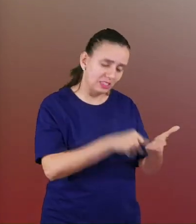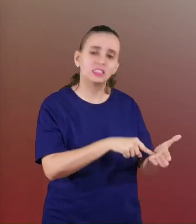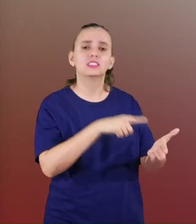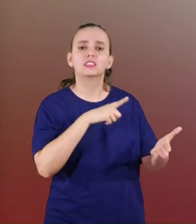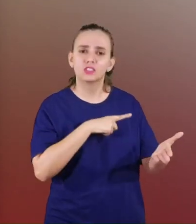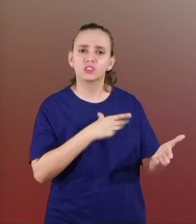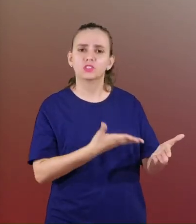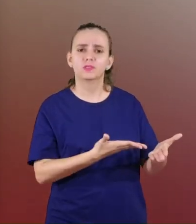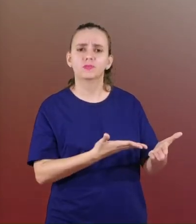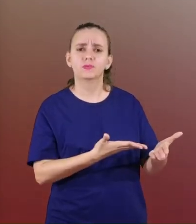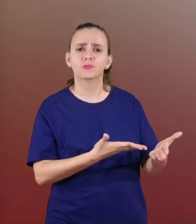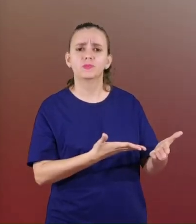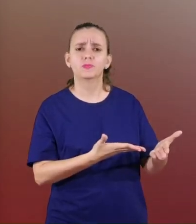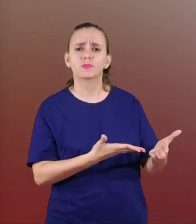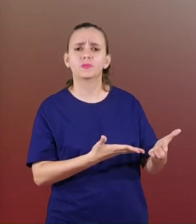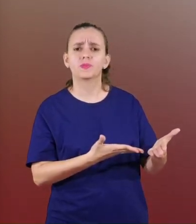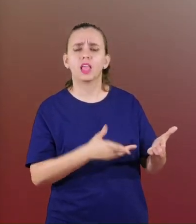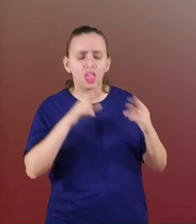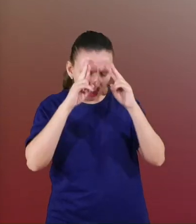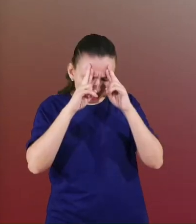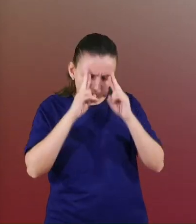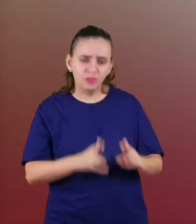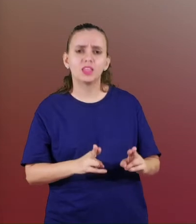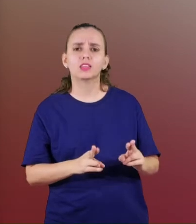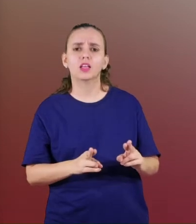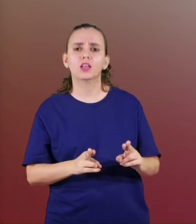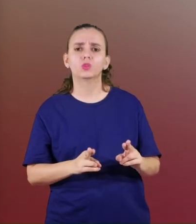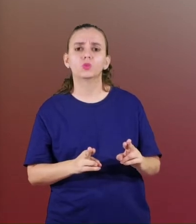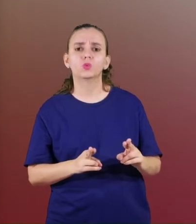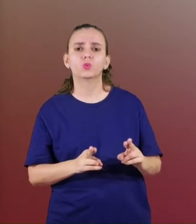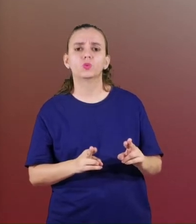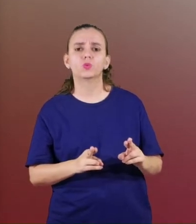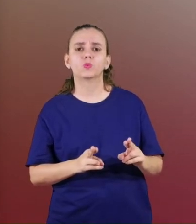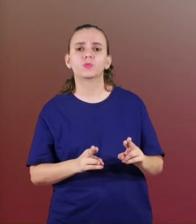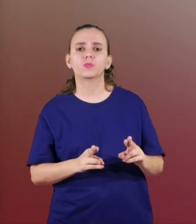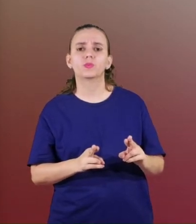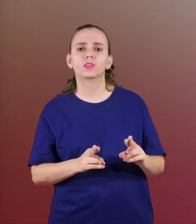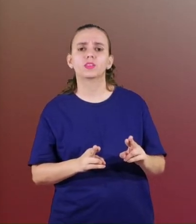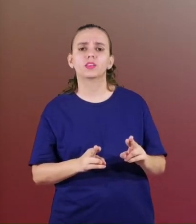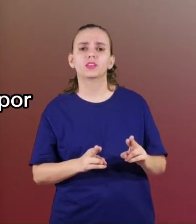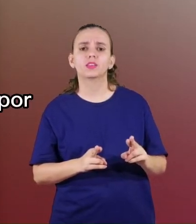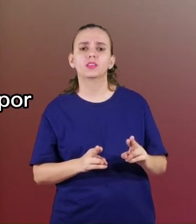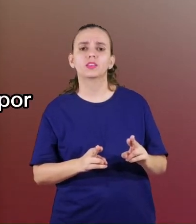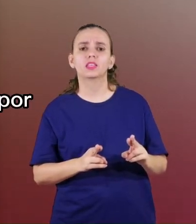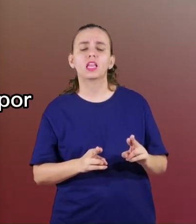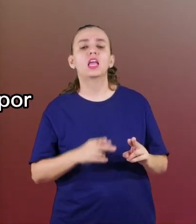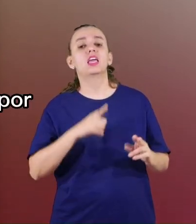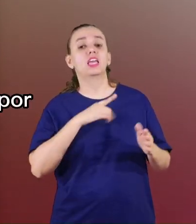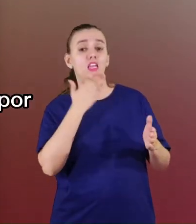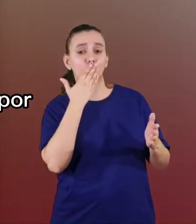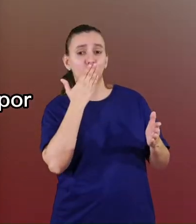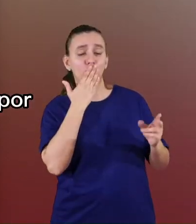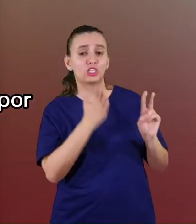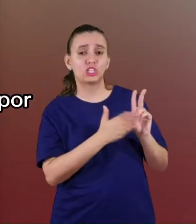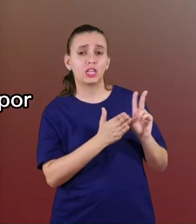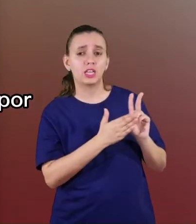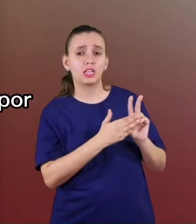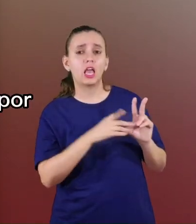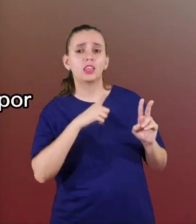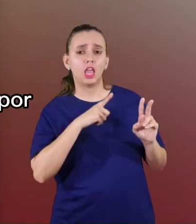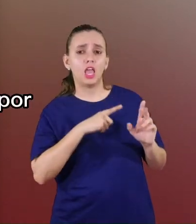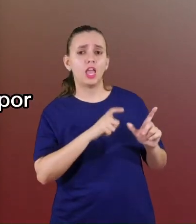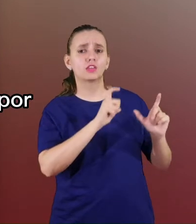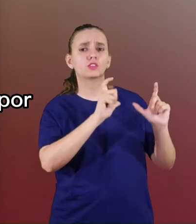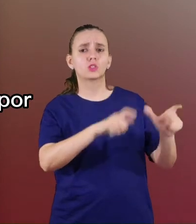respeitado, e que os indígenas tenham seu